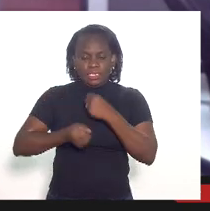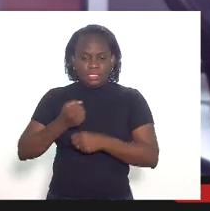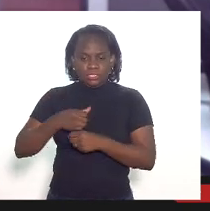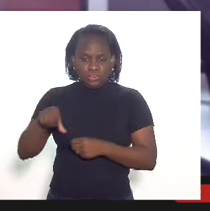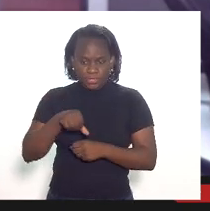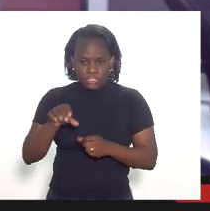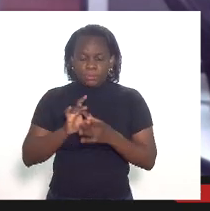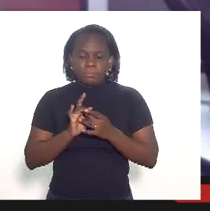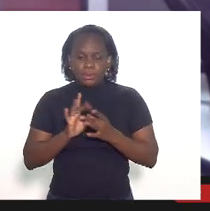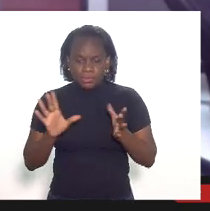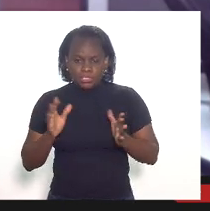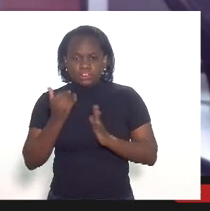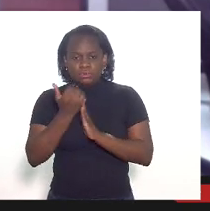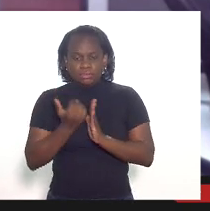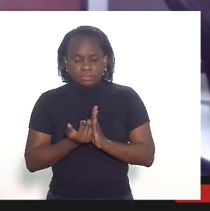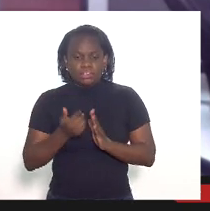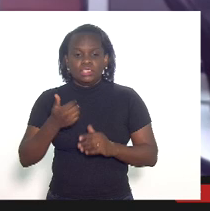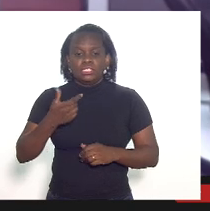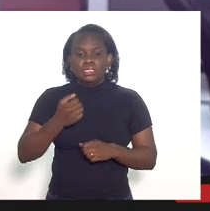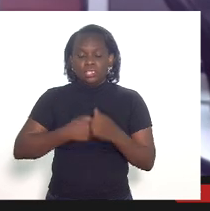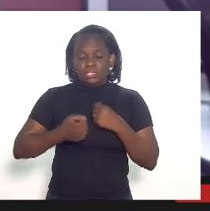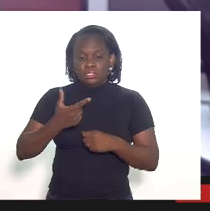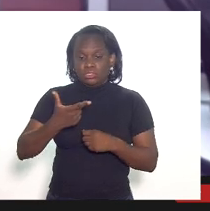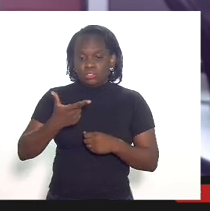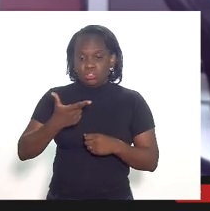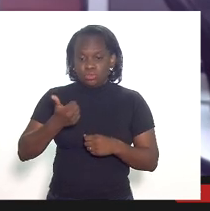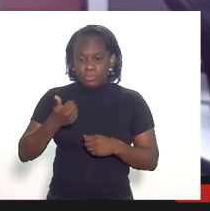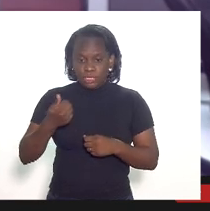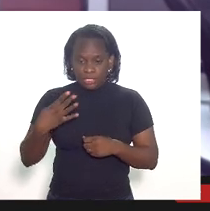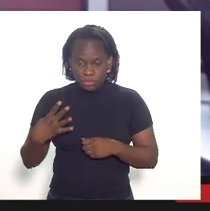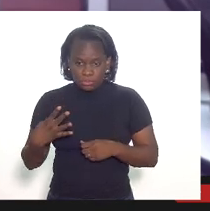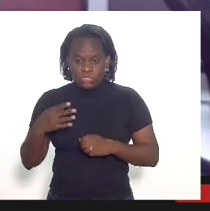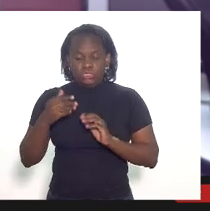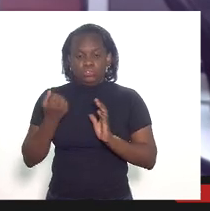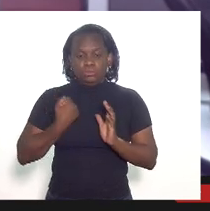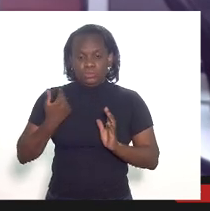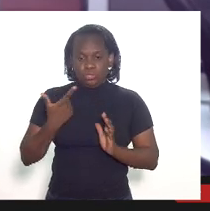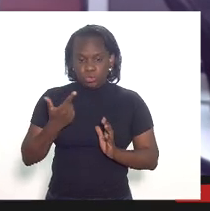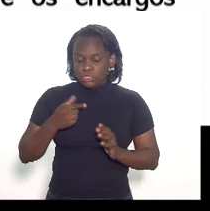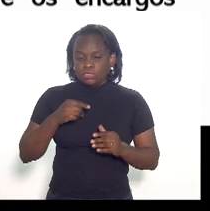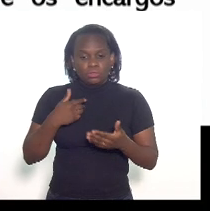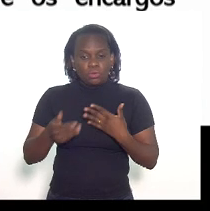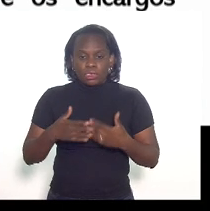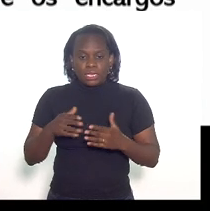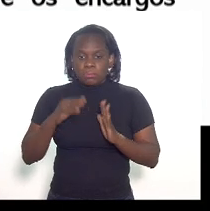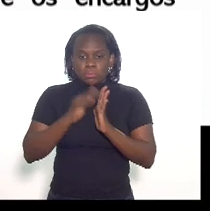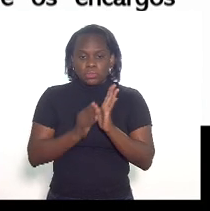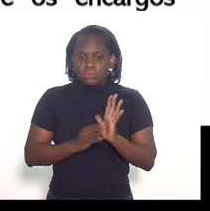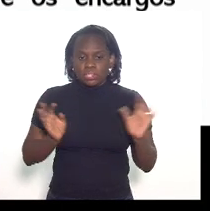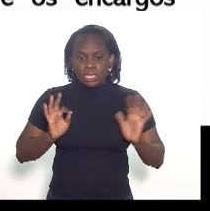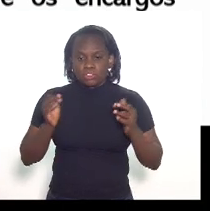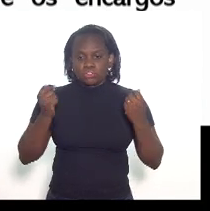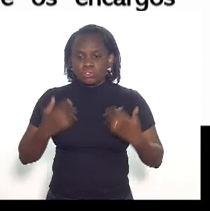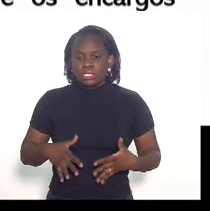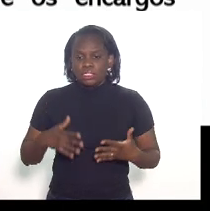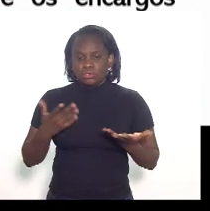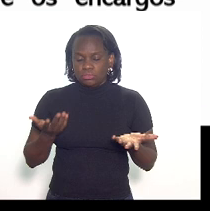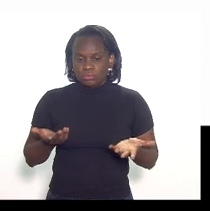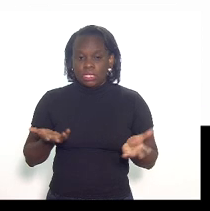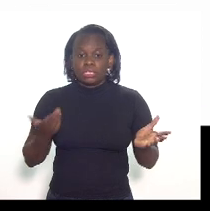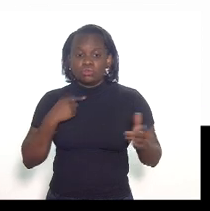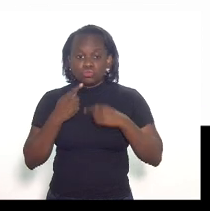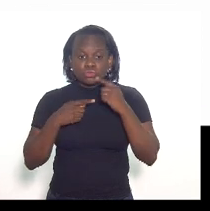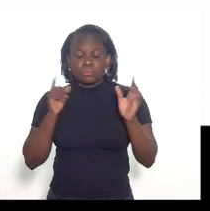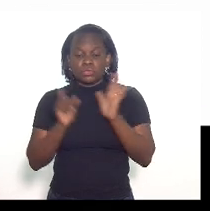essa dedução a resolução 12 e 14 não fez qualquer previsão sobre os encargos financeiros e aí eu pergunto